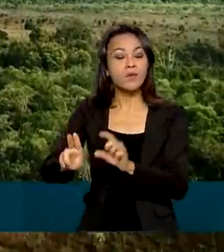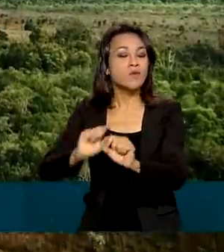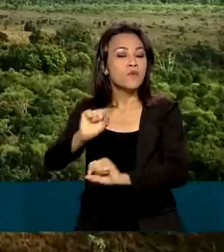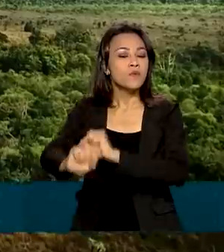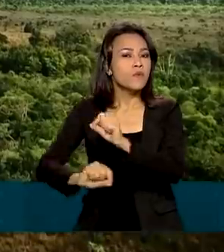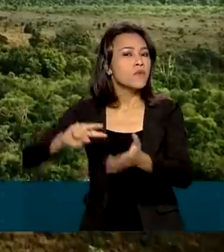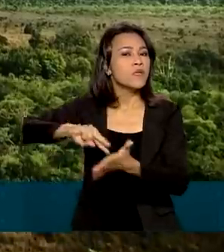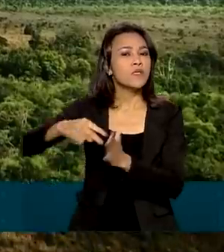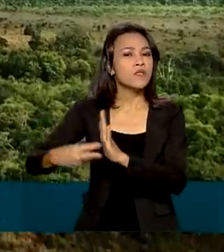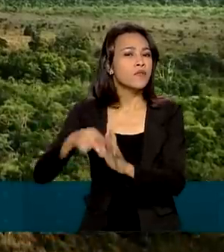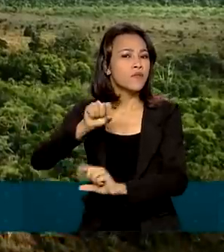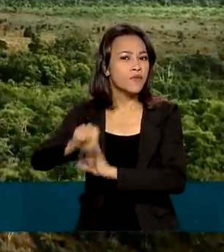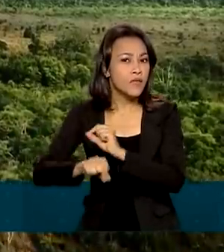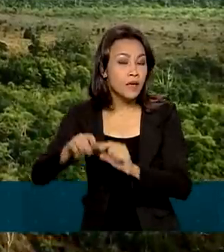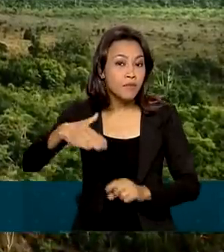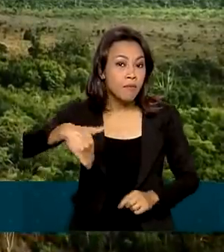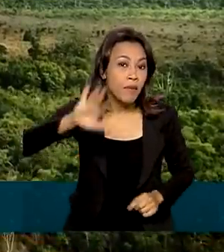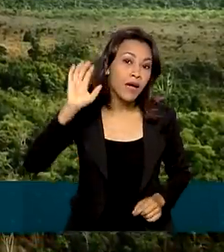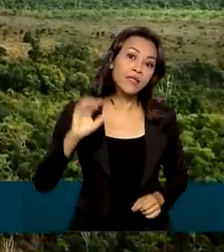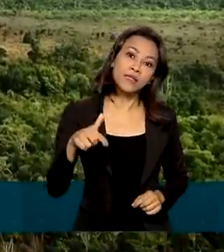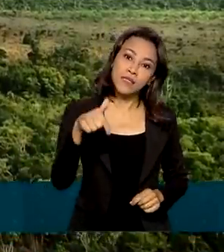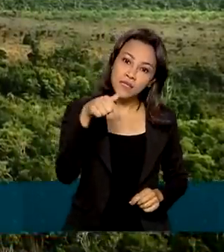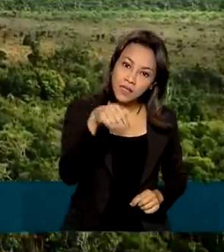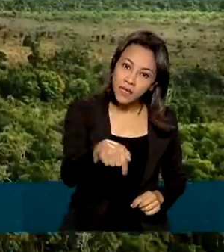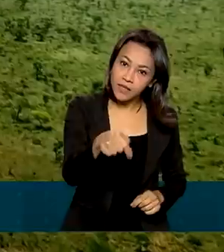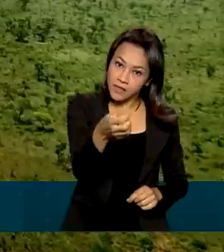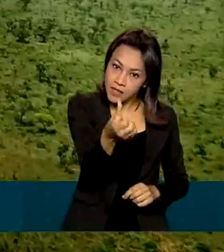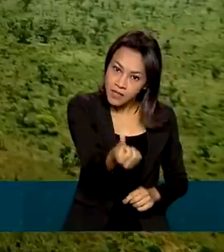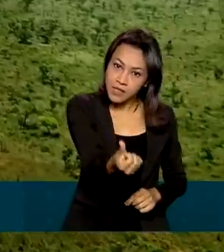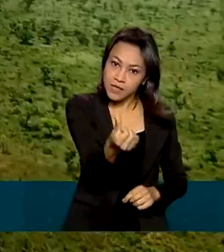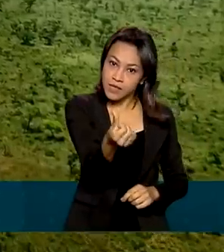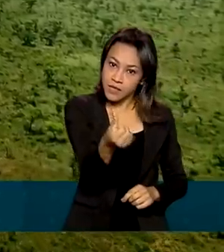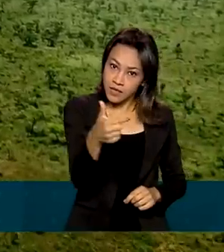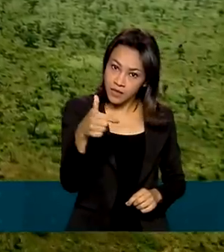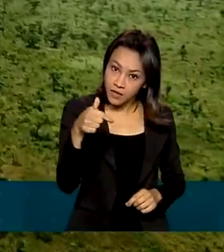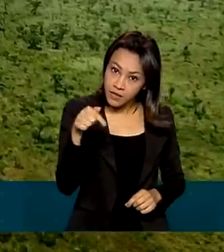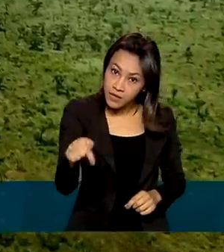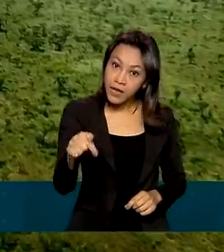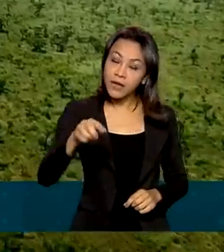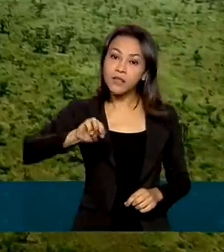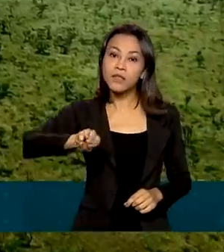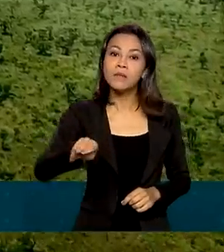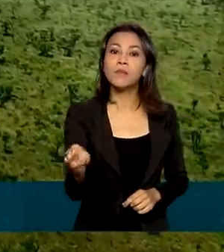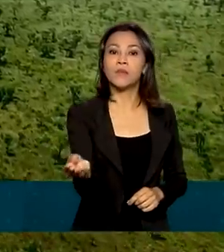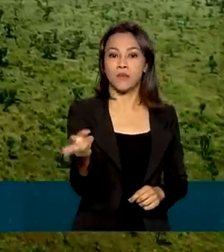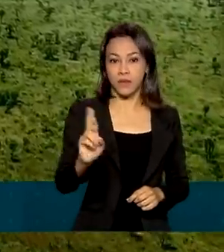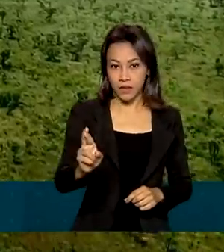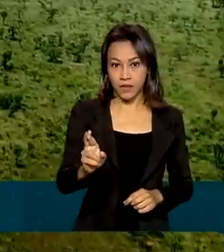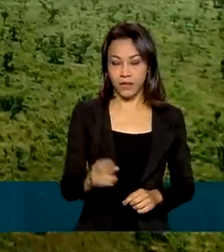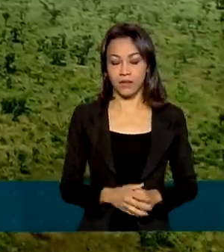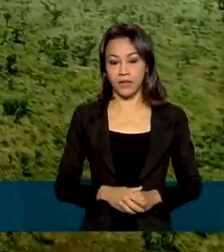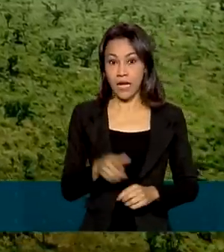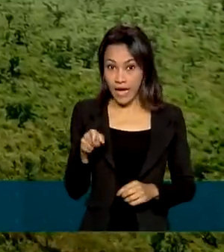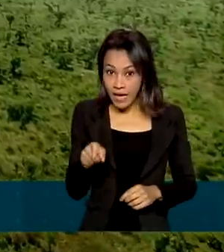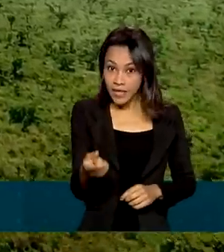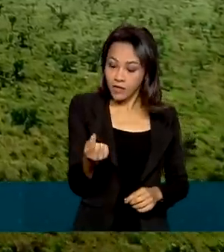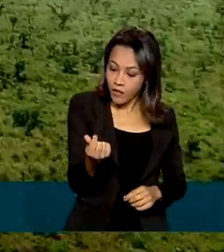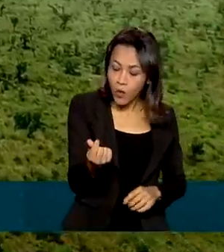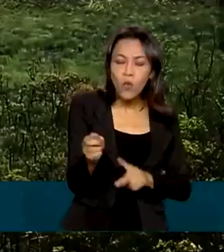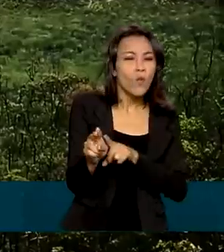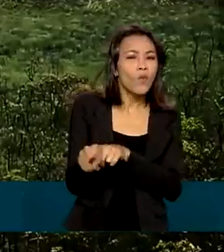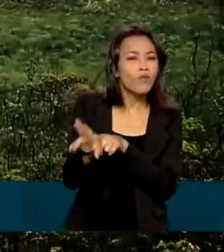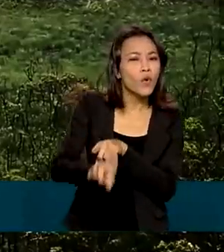valores foram